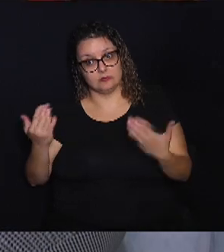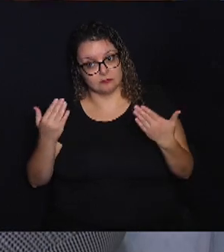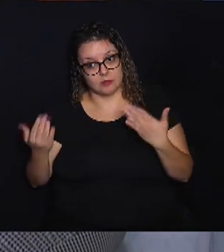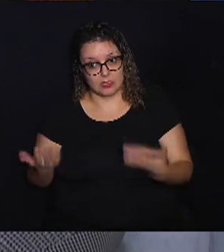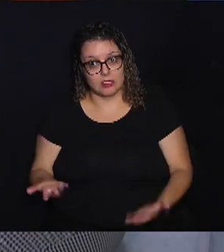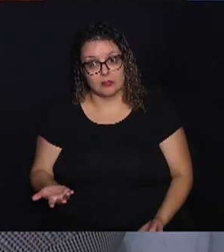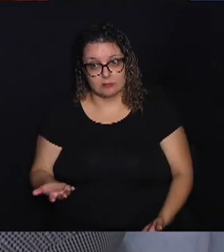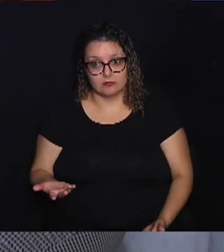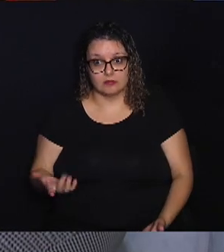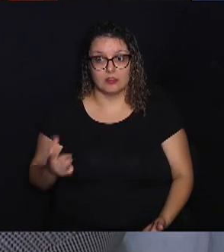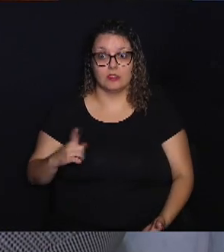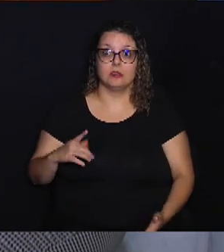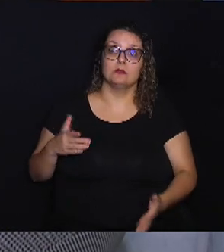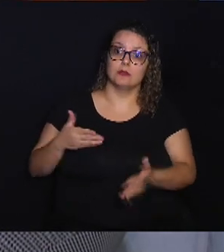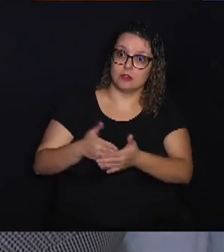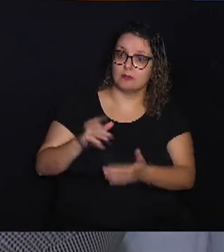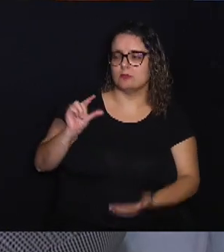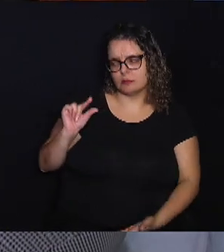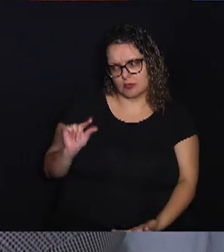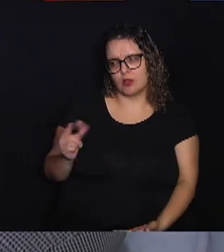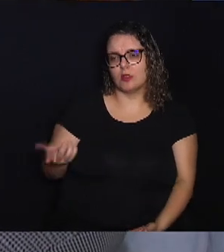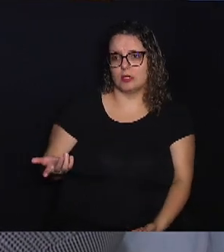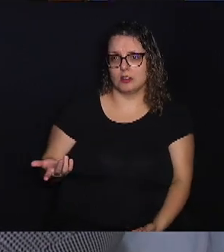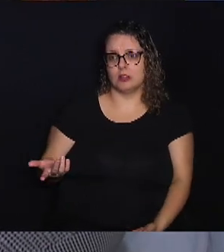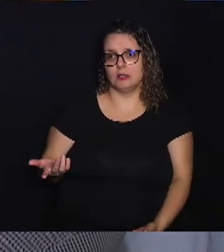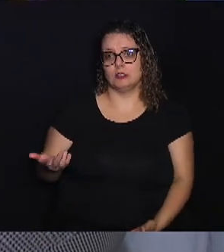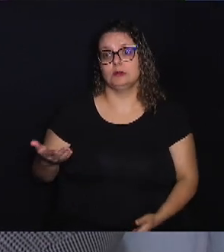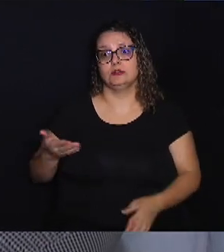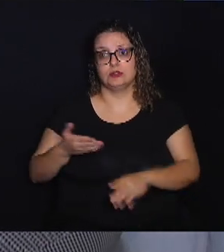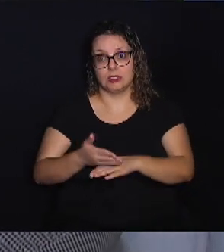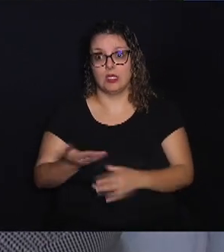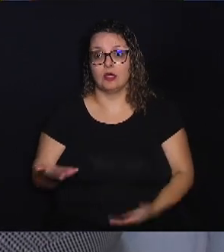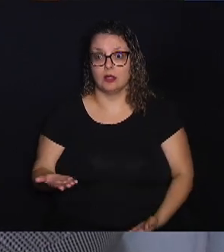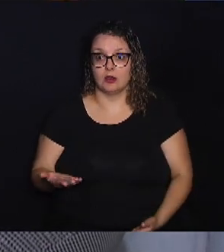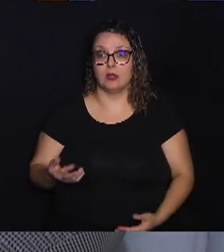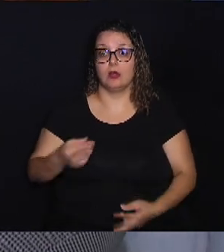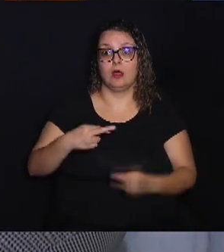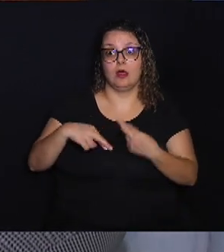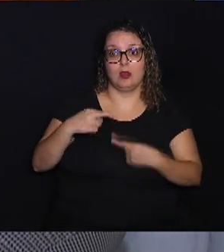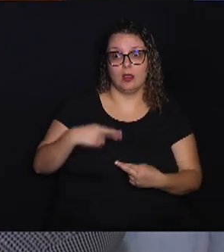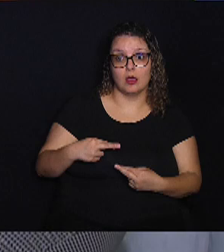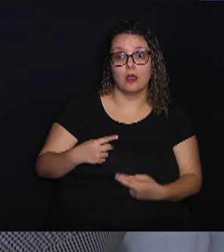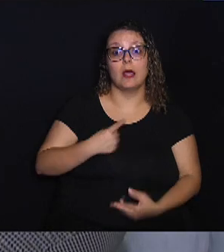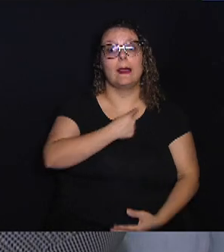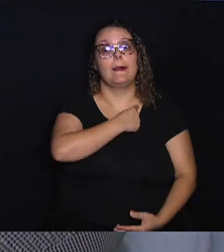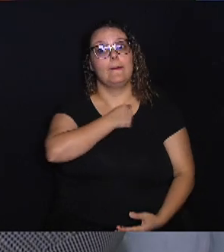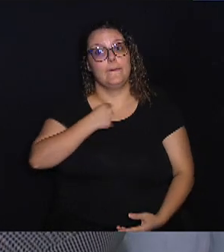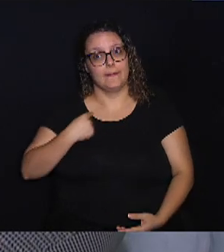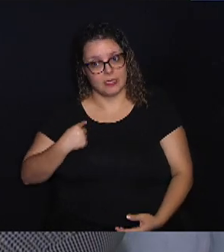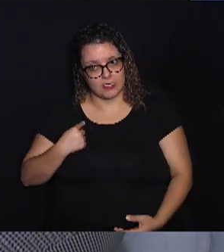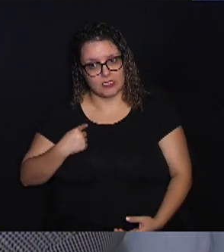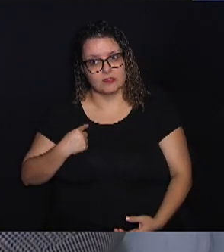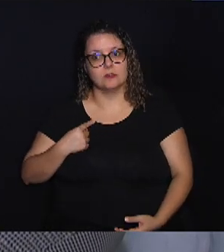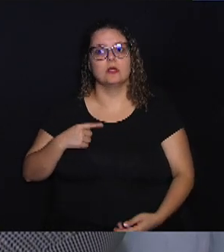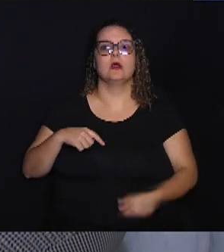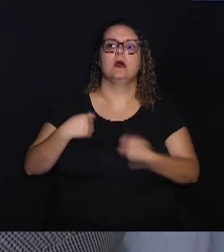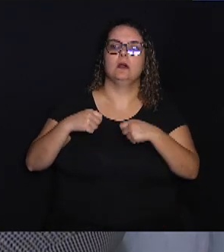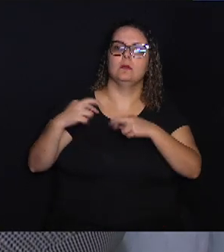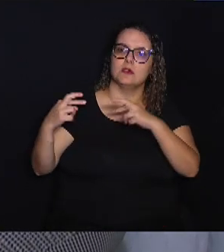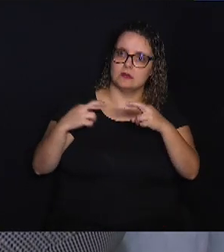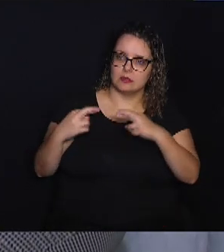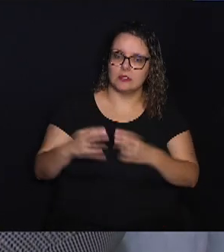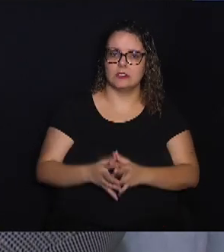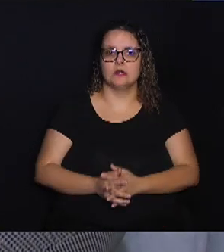tem uma barreira muito pequena de entrada. Agora, com relação a prazo, aí você tem que avaliar.